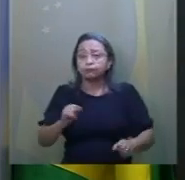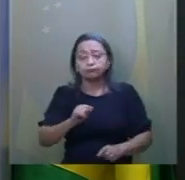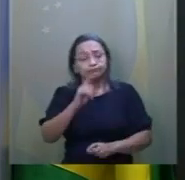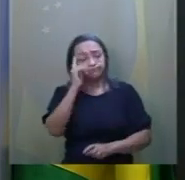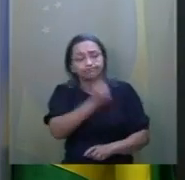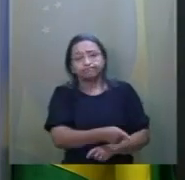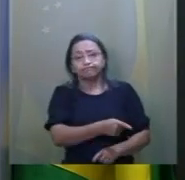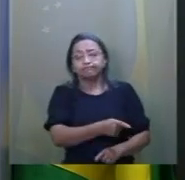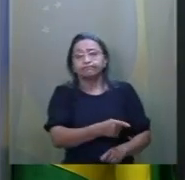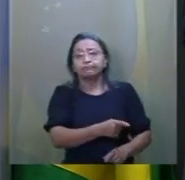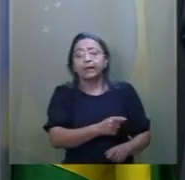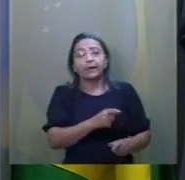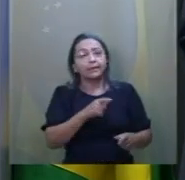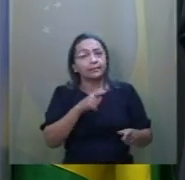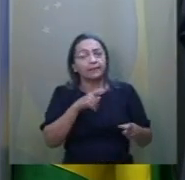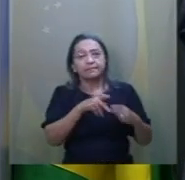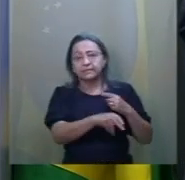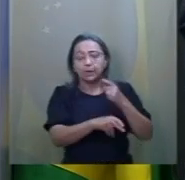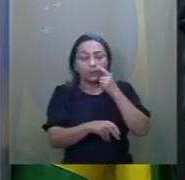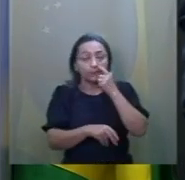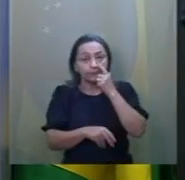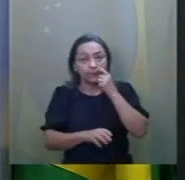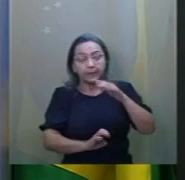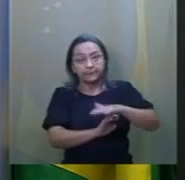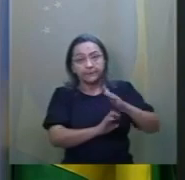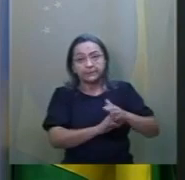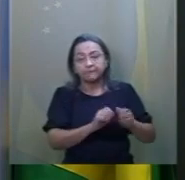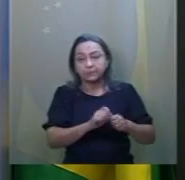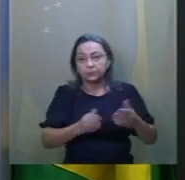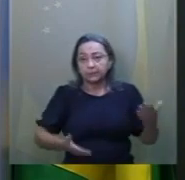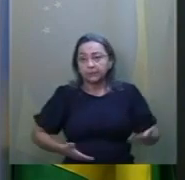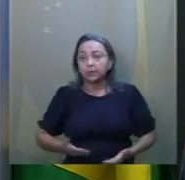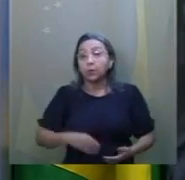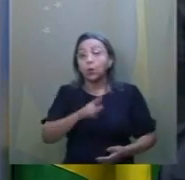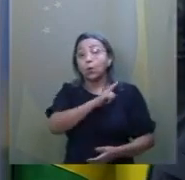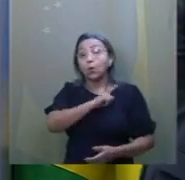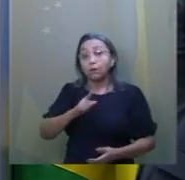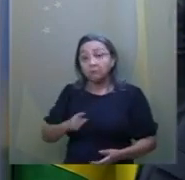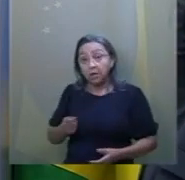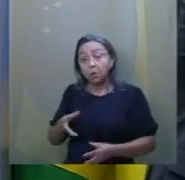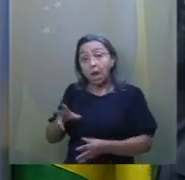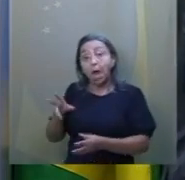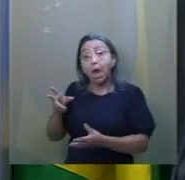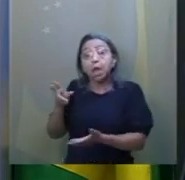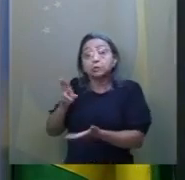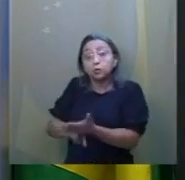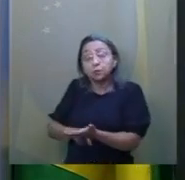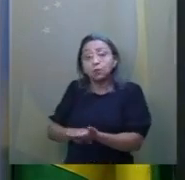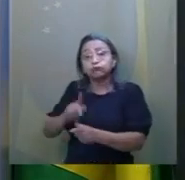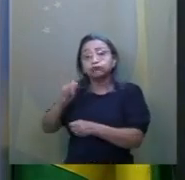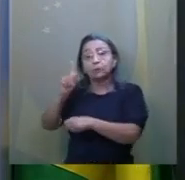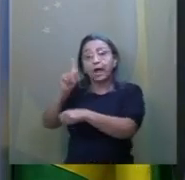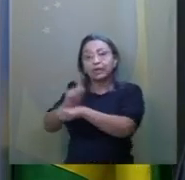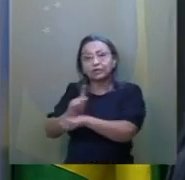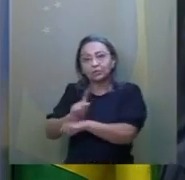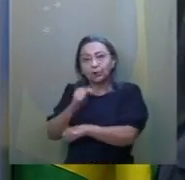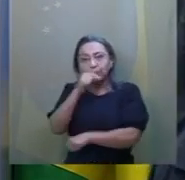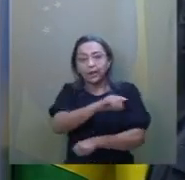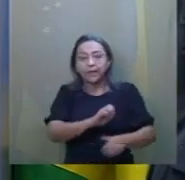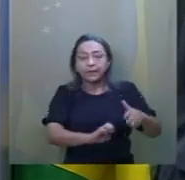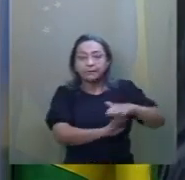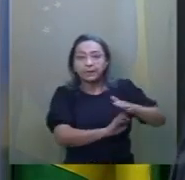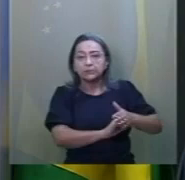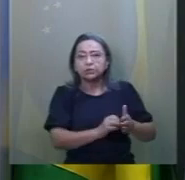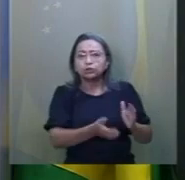empresa prestadora daquele serviço. O governo, então, assumiu a gestão da empresa, substituiu